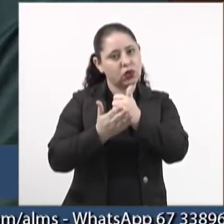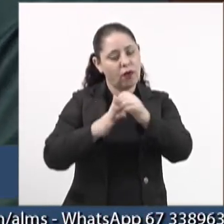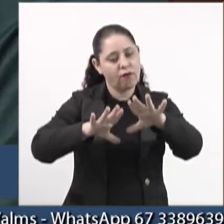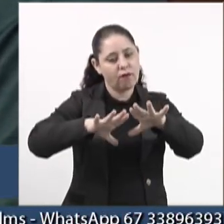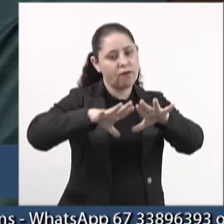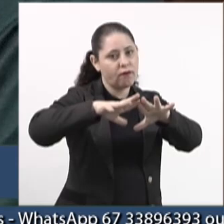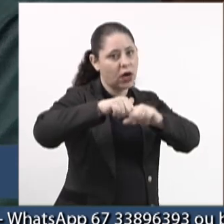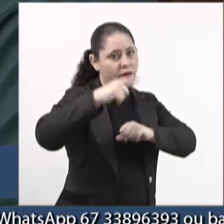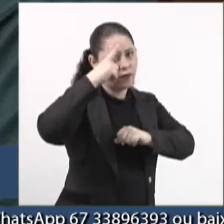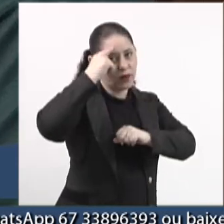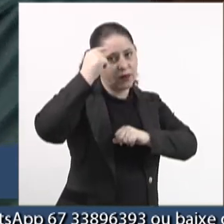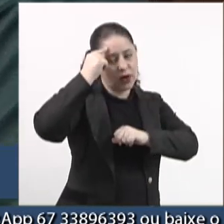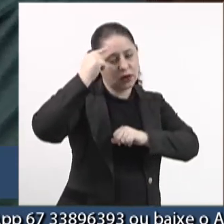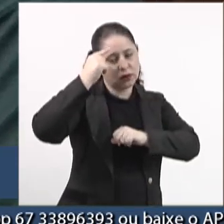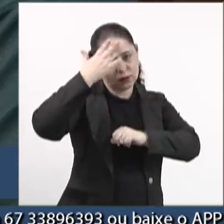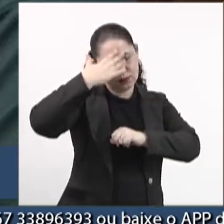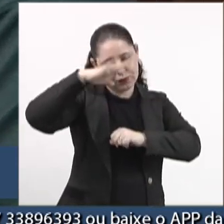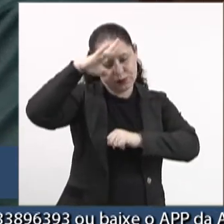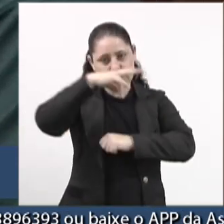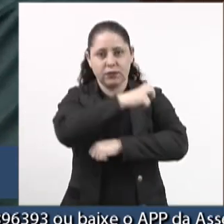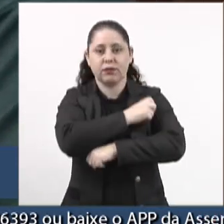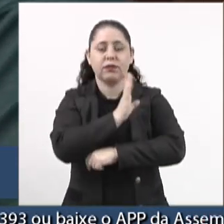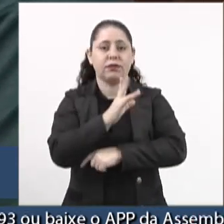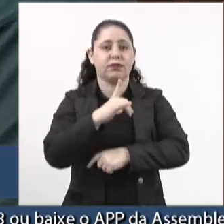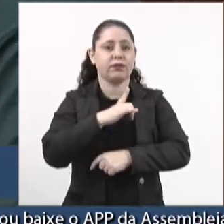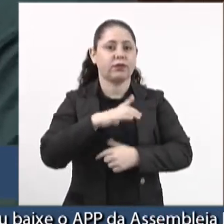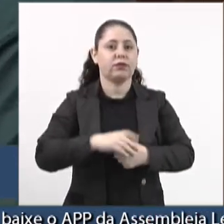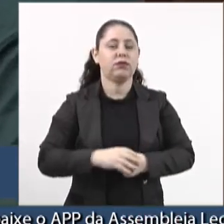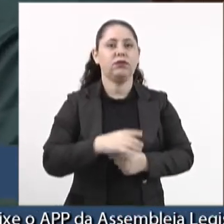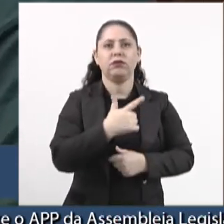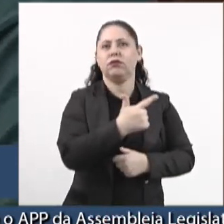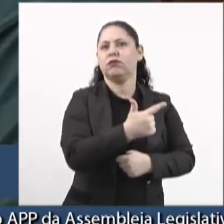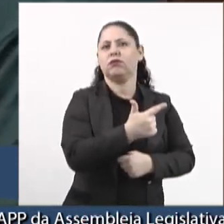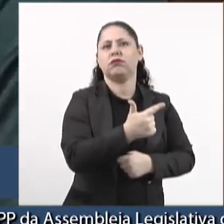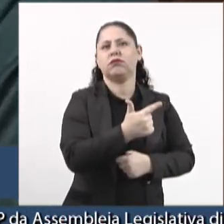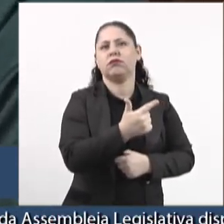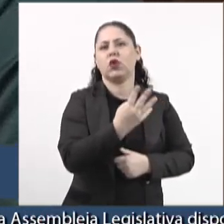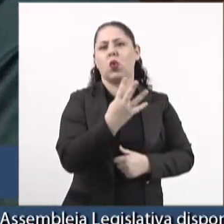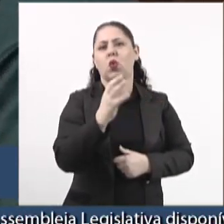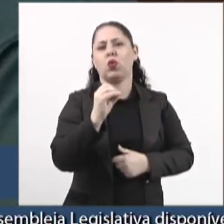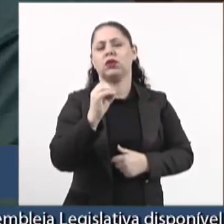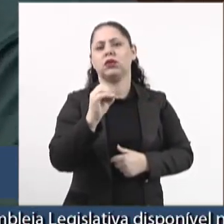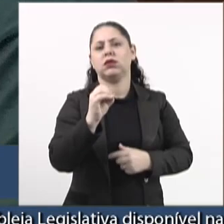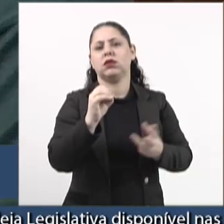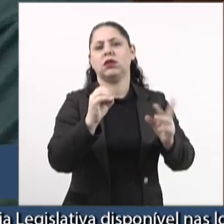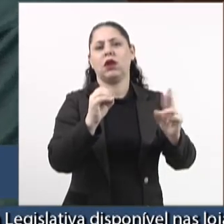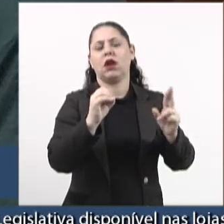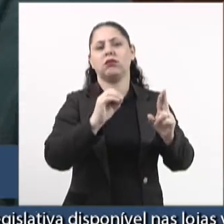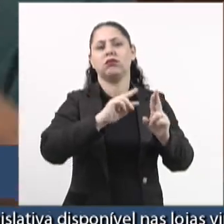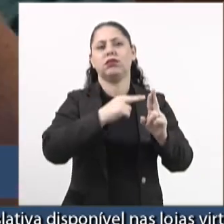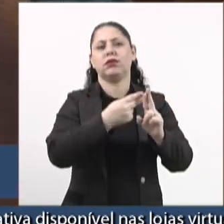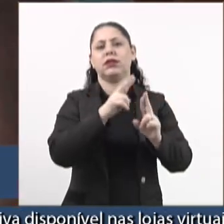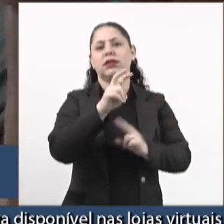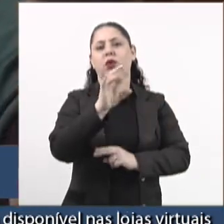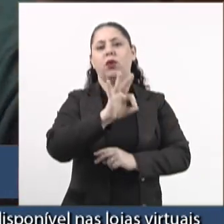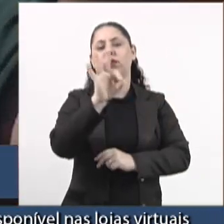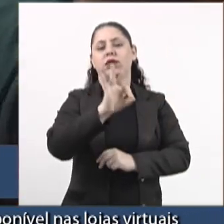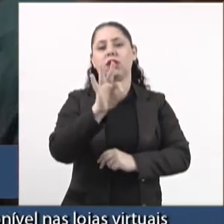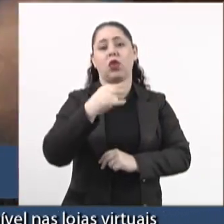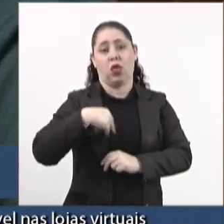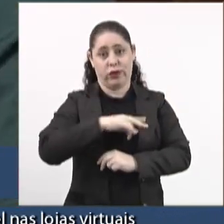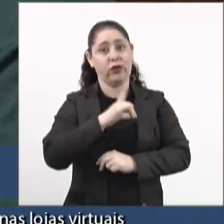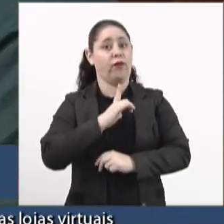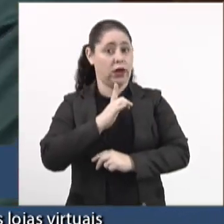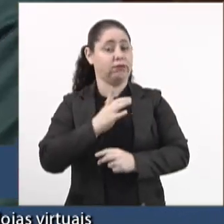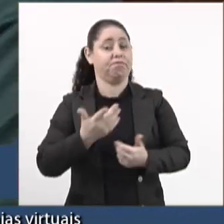nosso, que seria o enfermeiro, ele está em 2,4 milhão hoje, com um reajuste de 5% que a